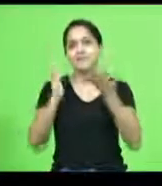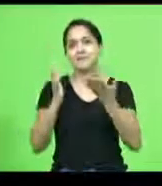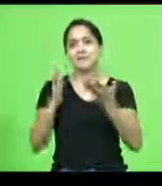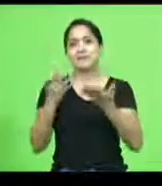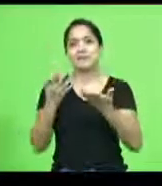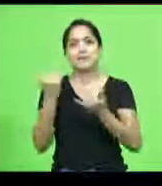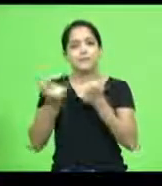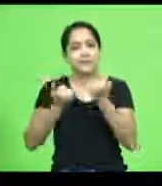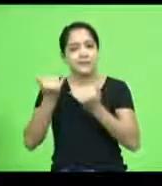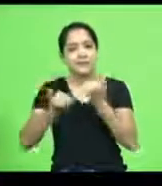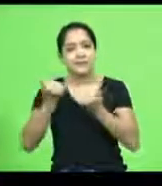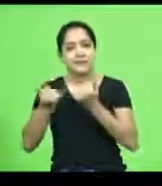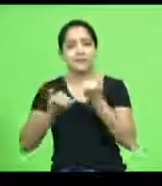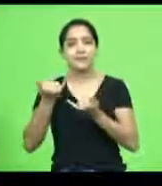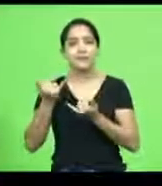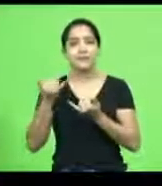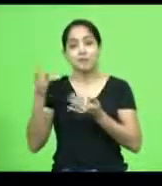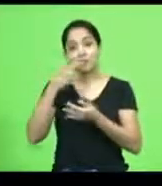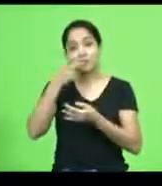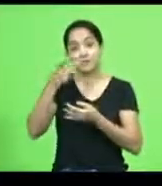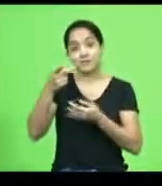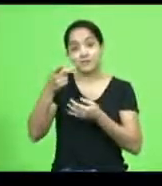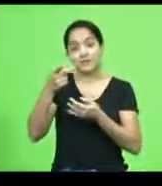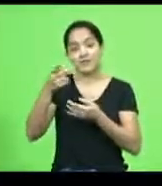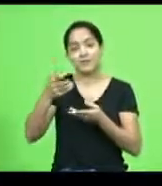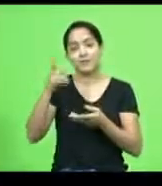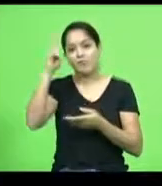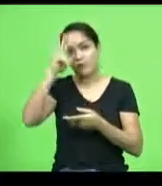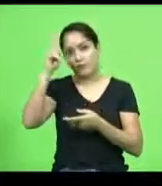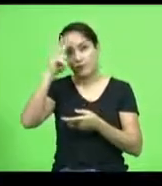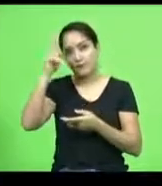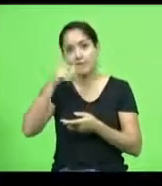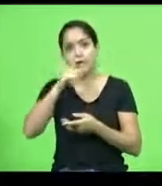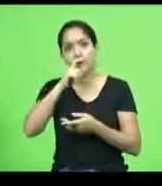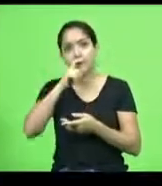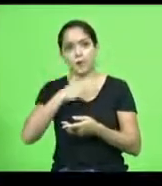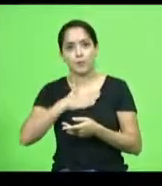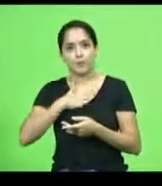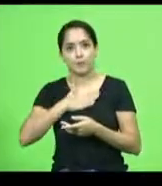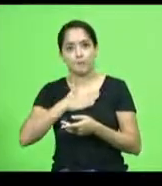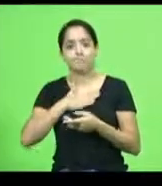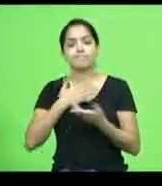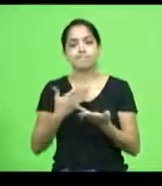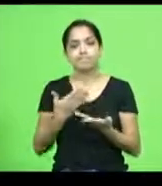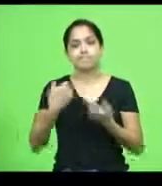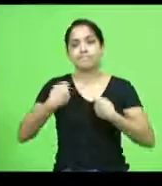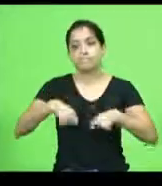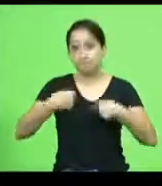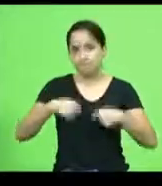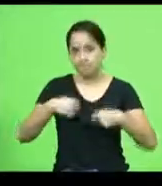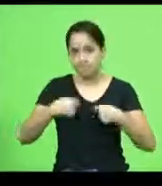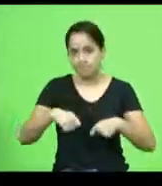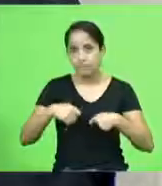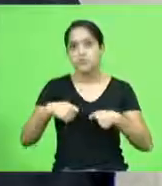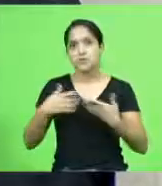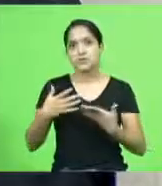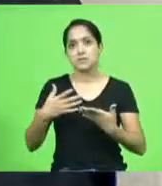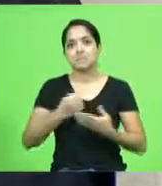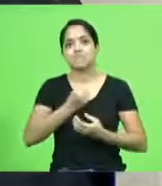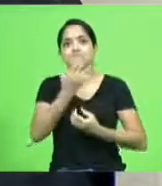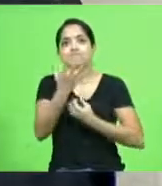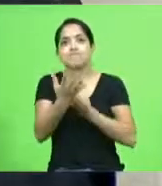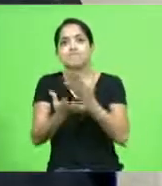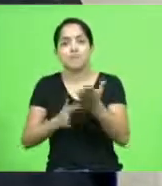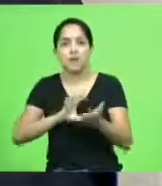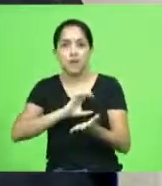quando você falou eu vi o meu pai na frente e de fato a gente precisa reproduzir mais amor menos